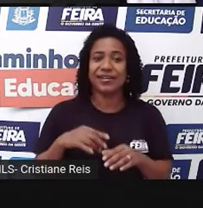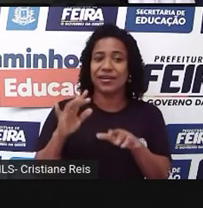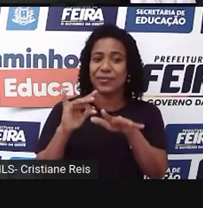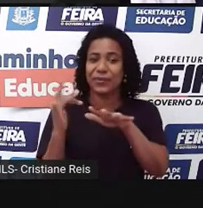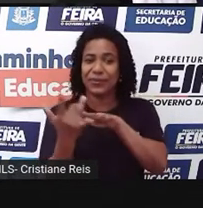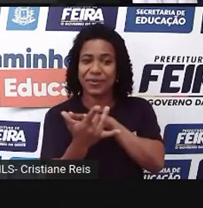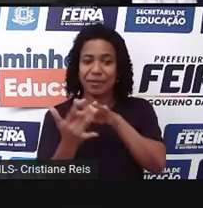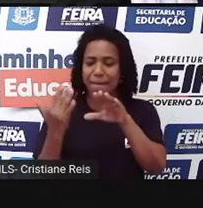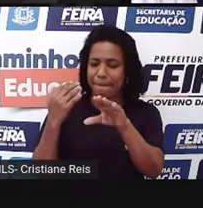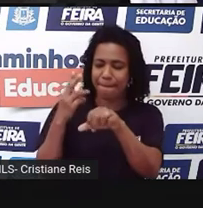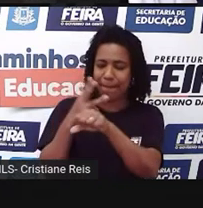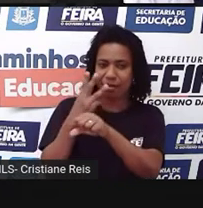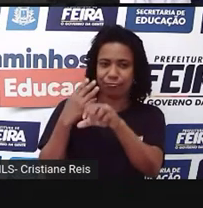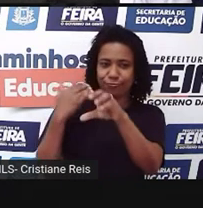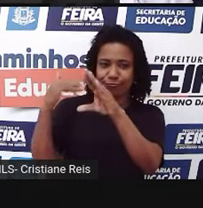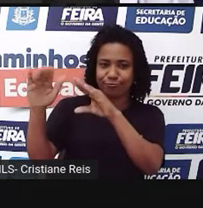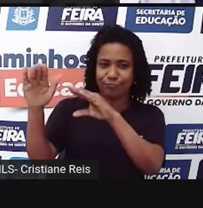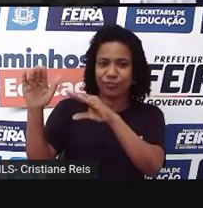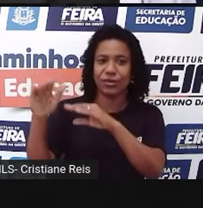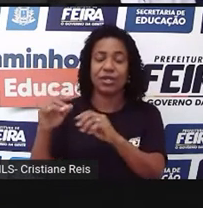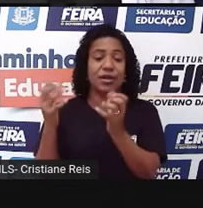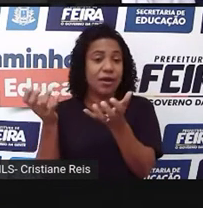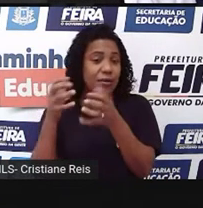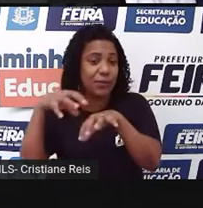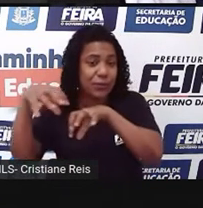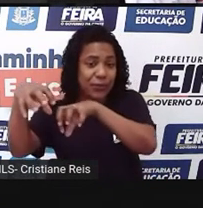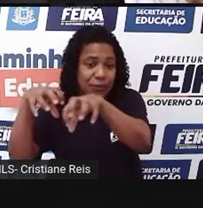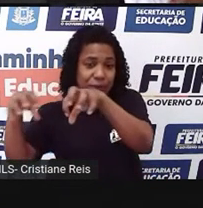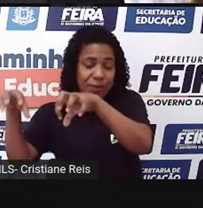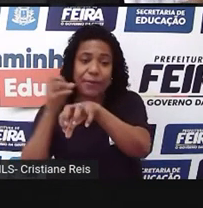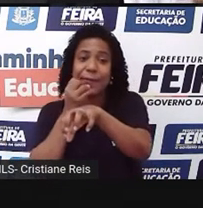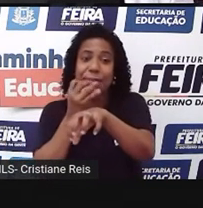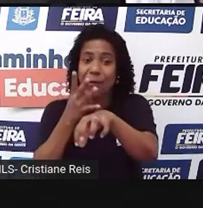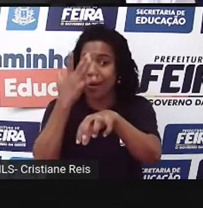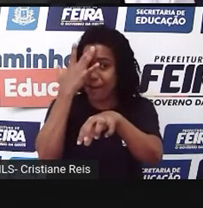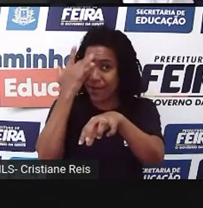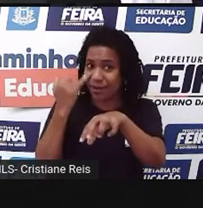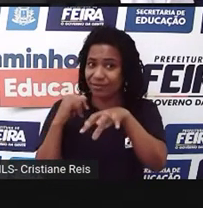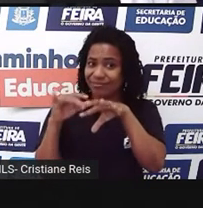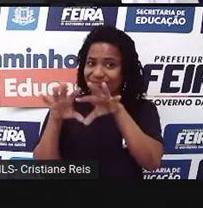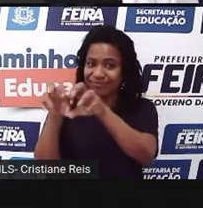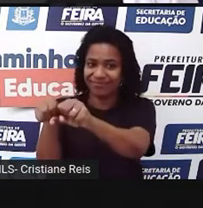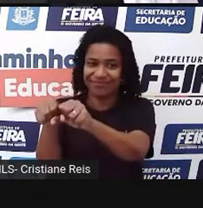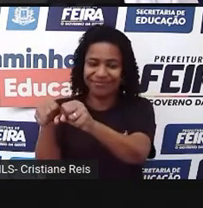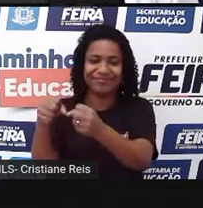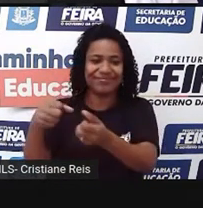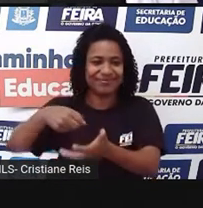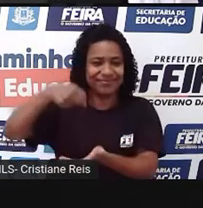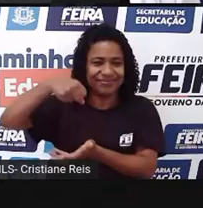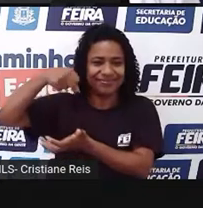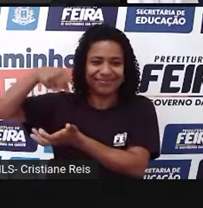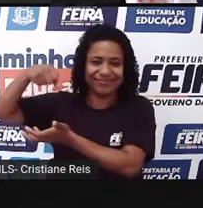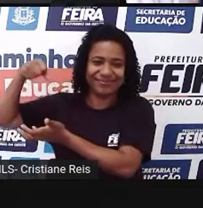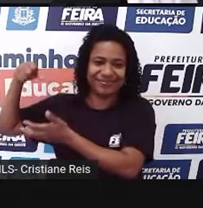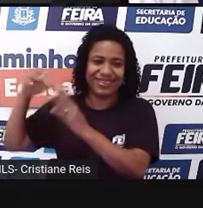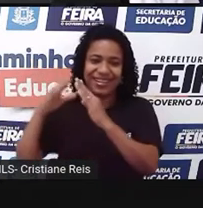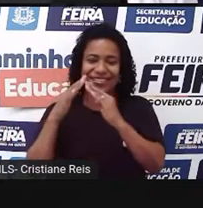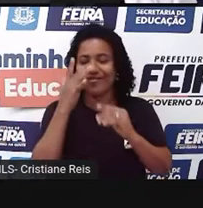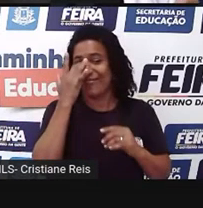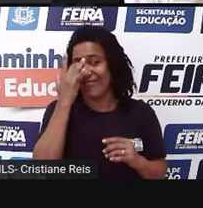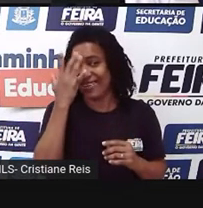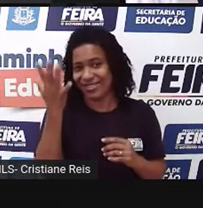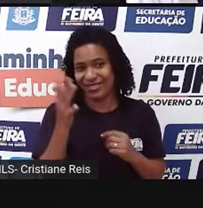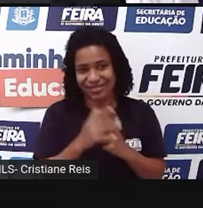aí, tal coisa, reserva para mim, que é que eu vou pegar amanhã. Então, isso você não faz, gente, no supermercado, você ligar lá,